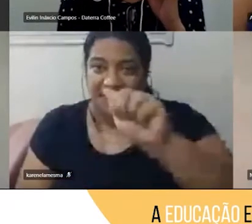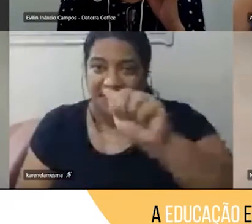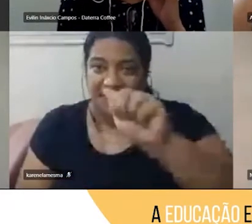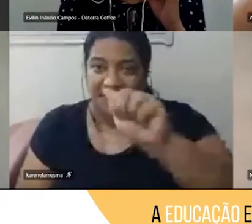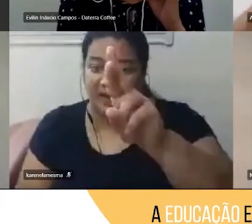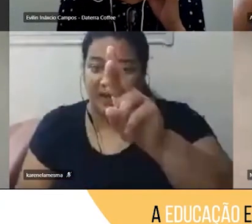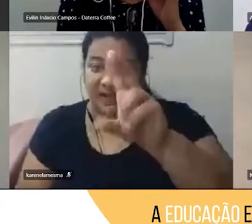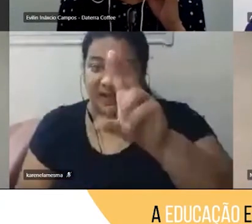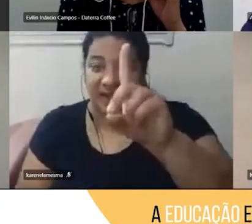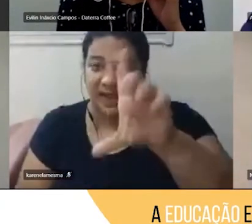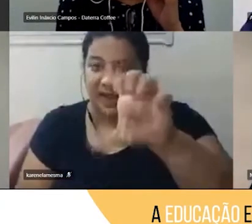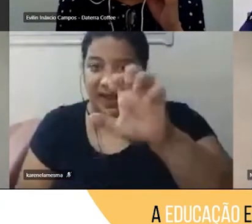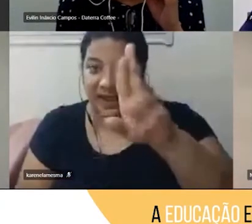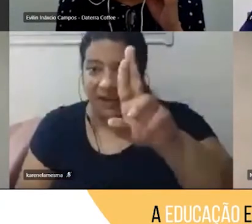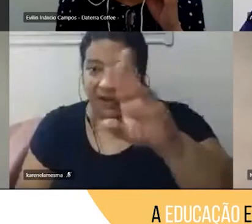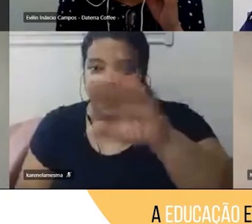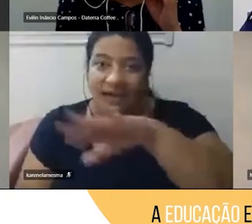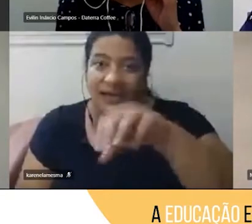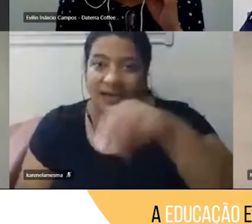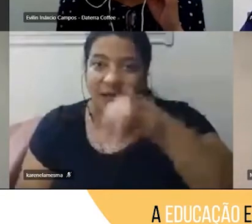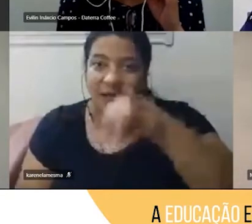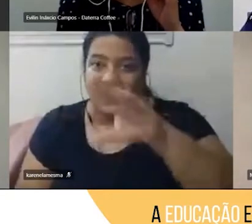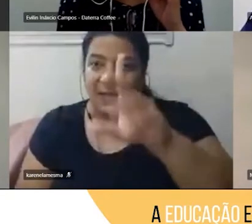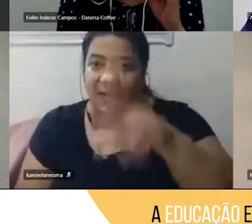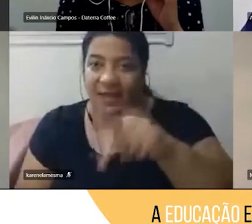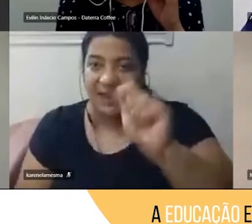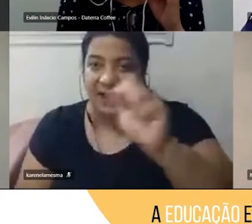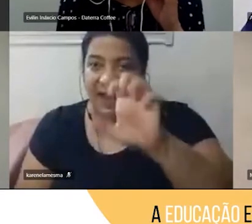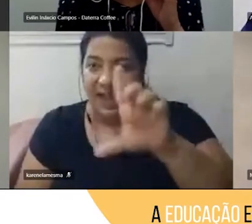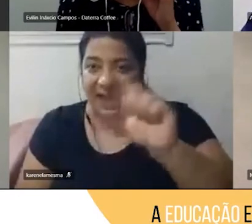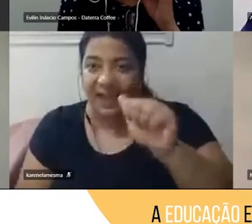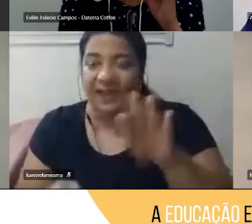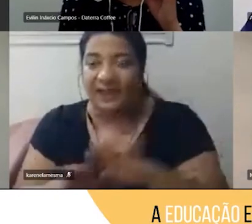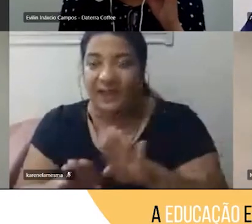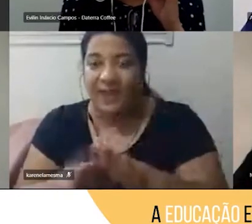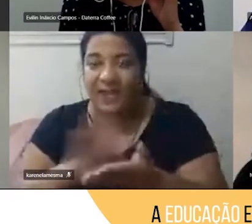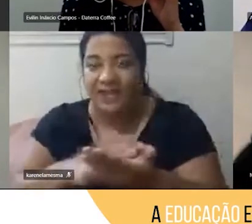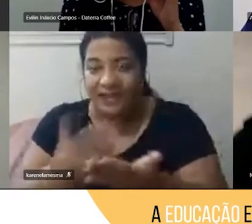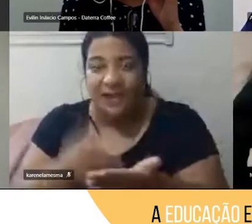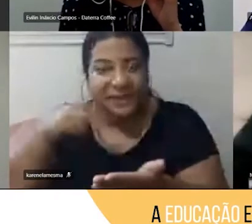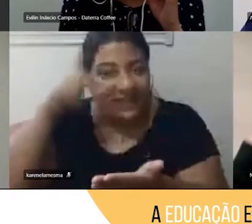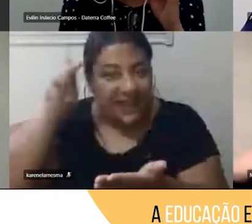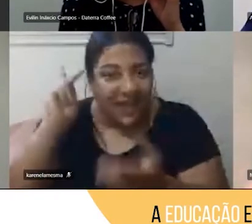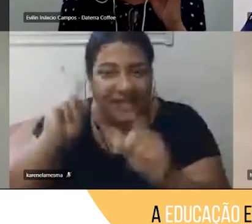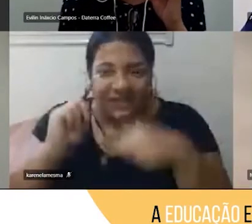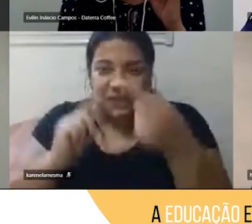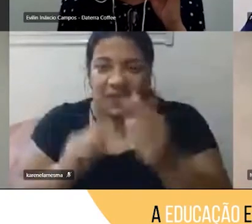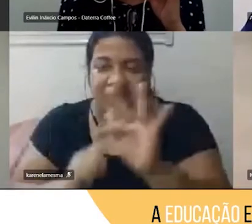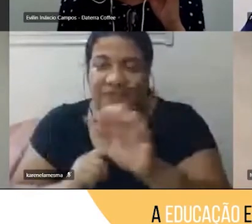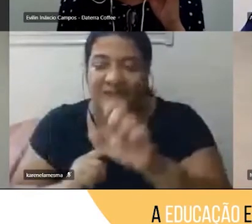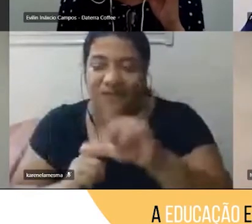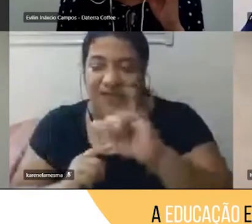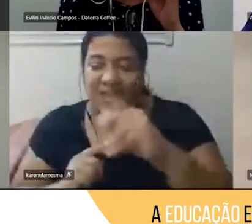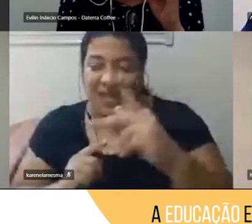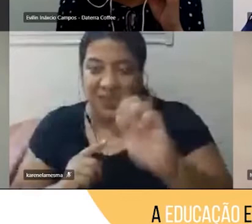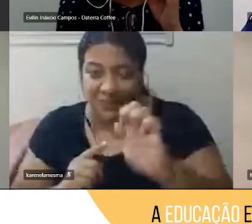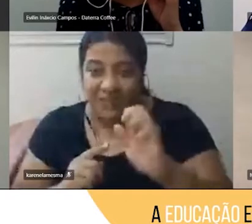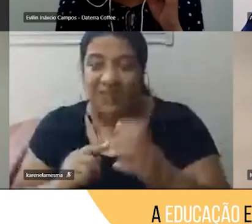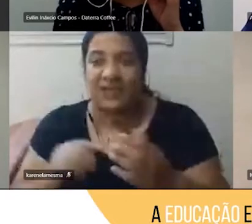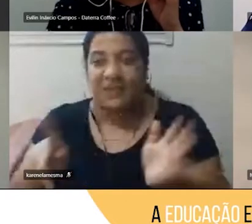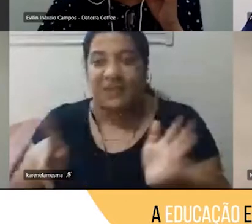e também aos nossos intérpretes, a Karen e o Felipe, que daqui a pouco também vai estar aqui com a gente, que são da Escola